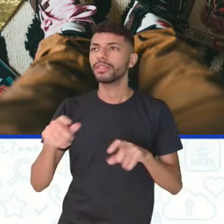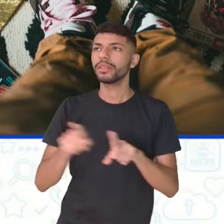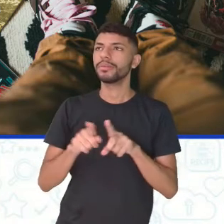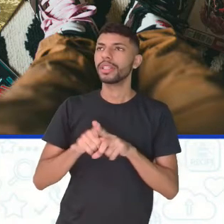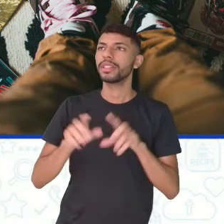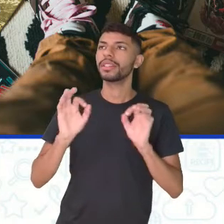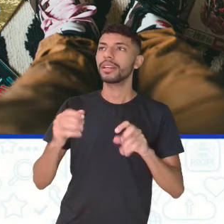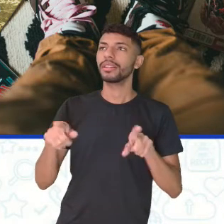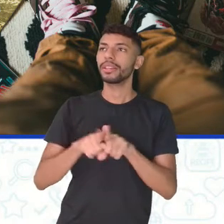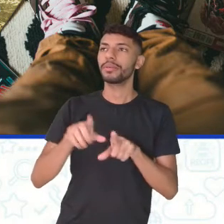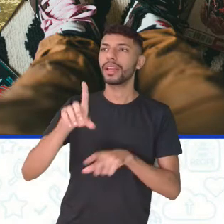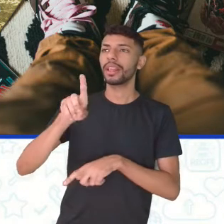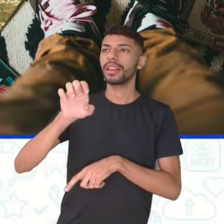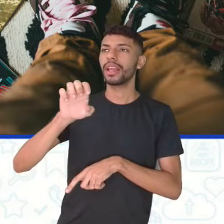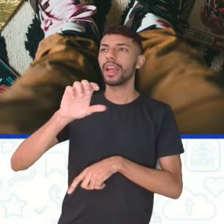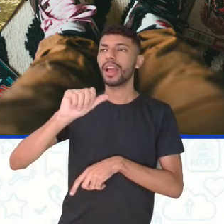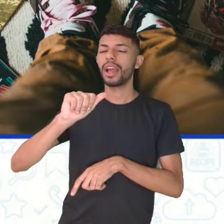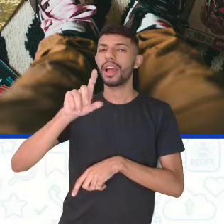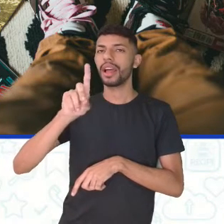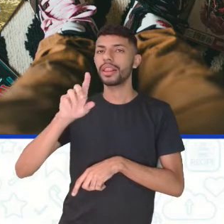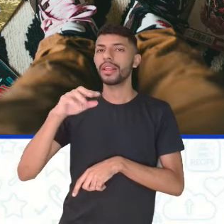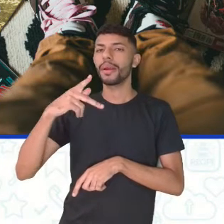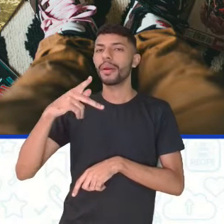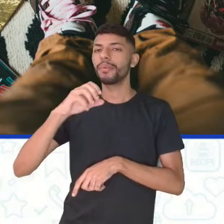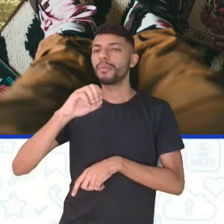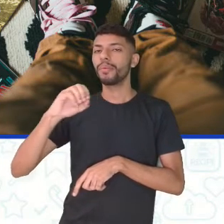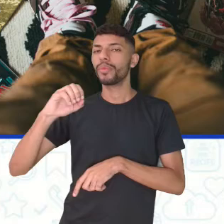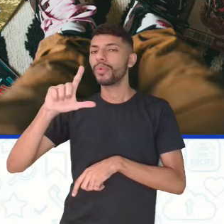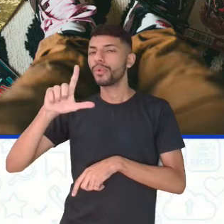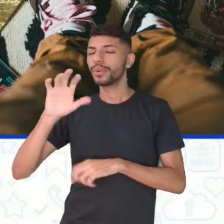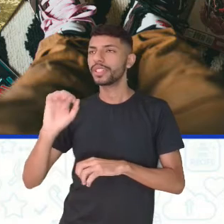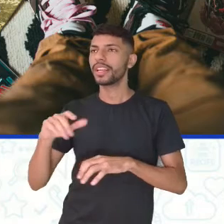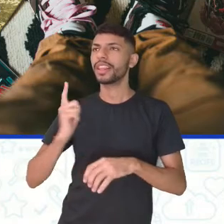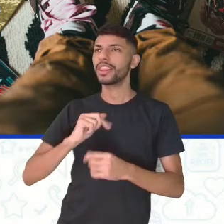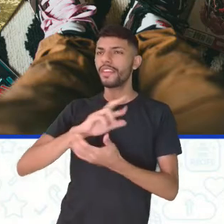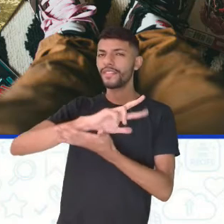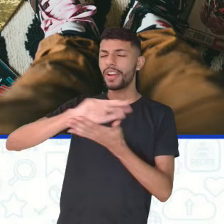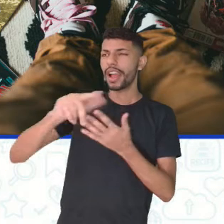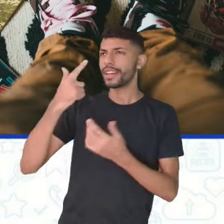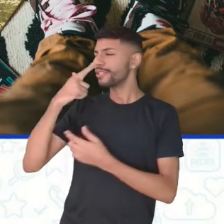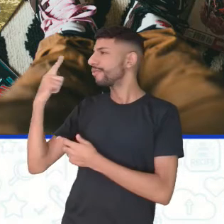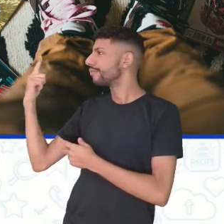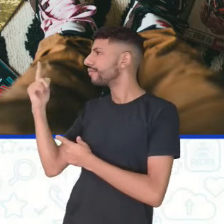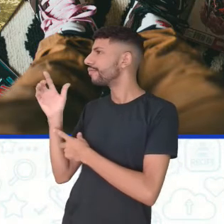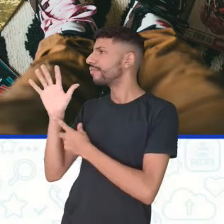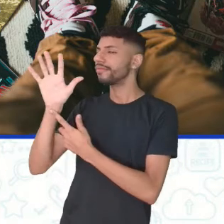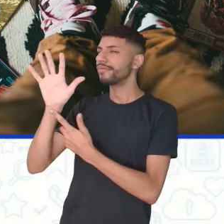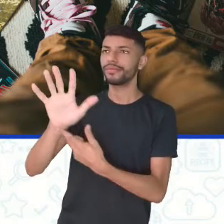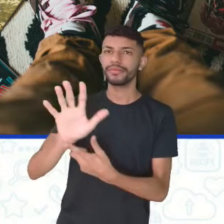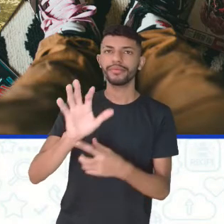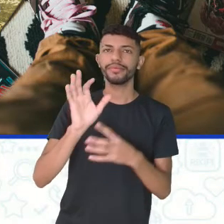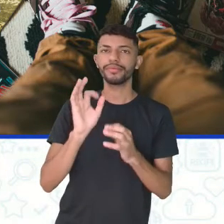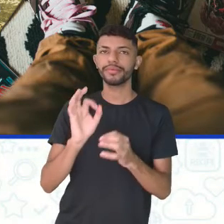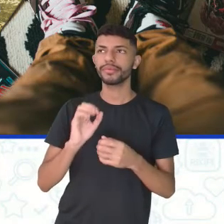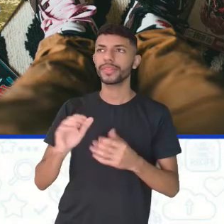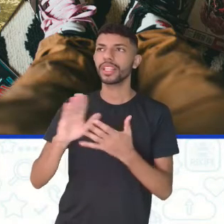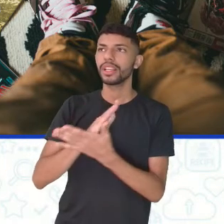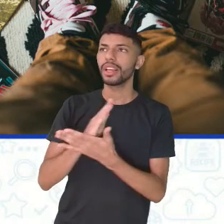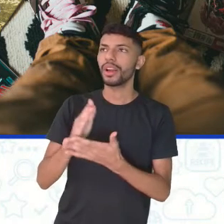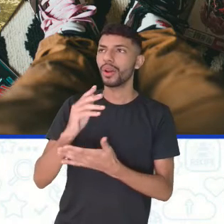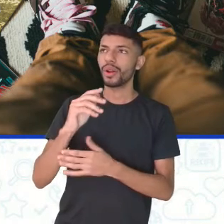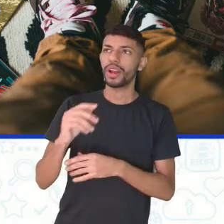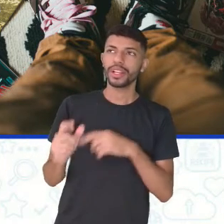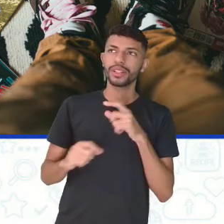Deadpool aqui, e outros. Vários quadrinhos espalhados, capas de quadrinhos, e alguém, em uma das fotos, alguém em pé